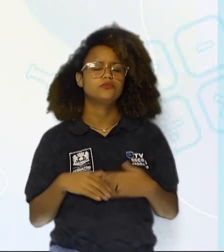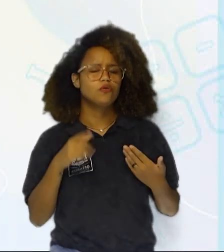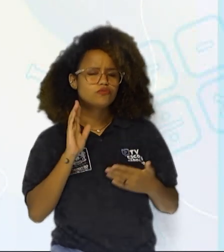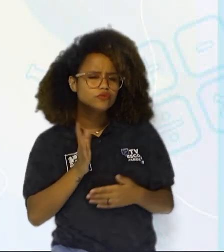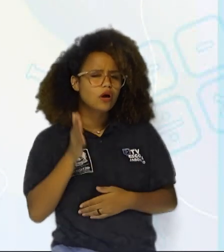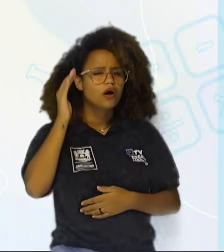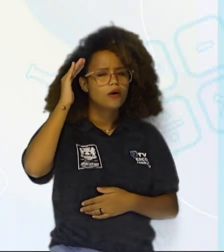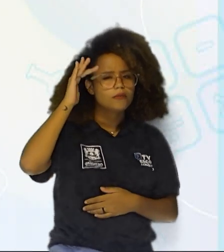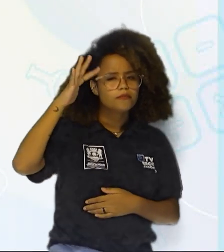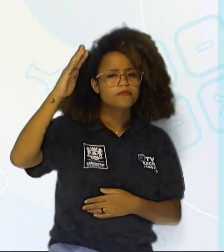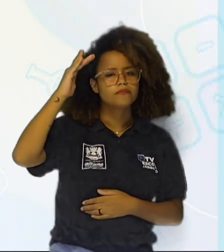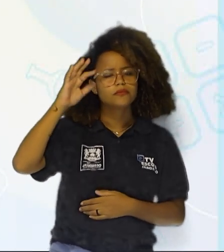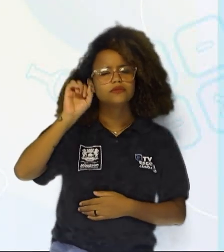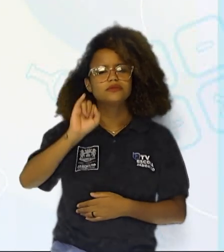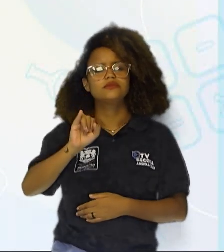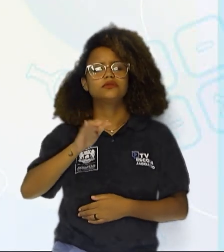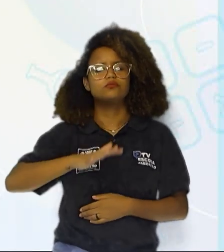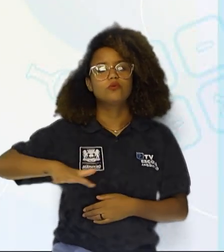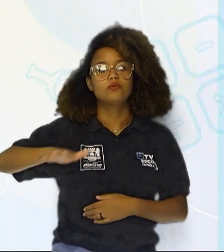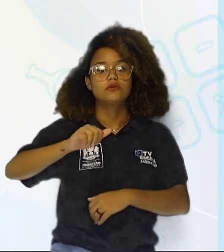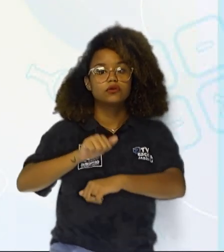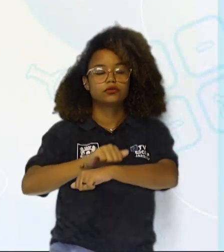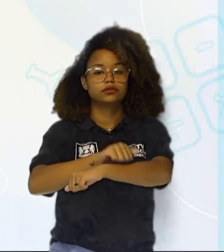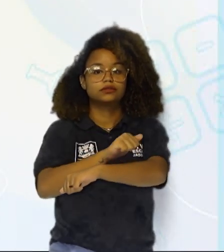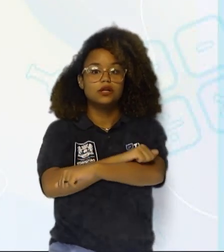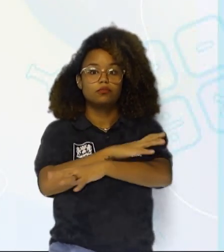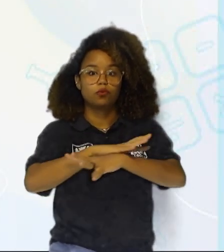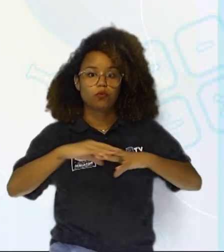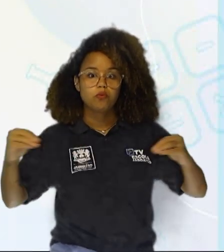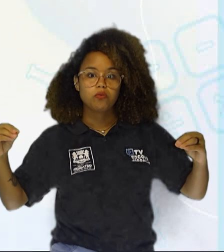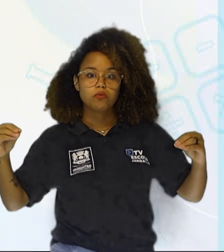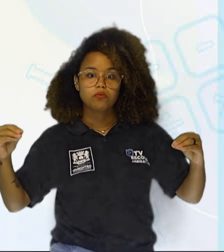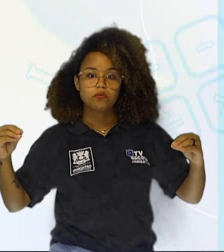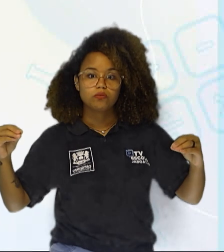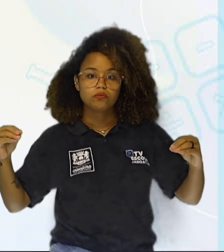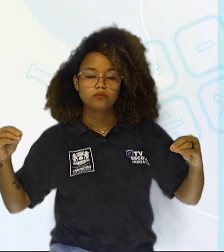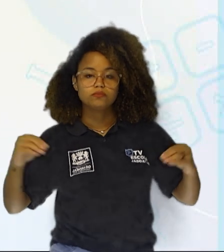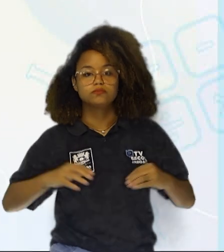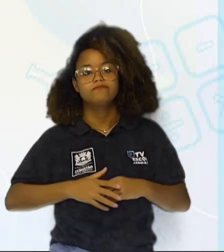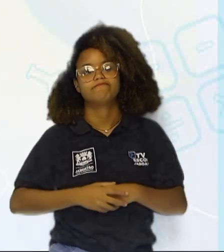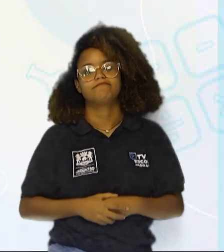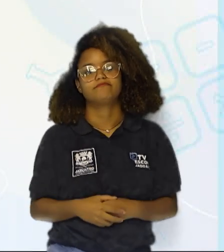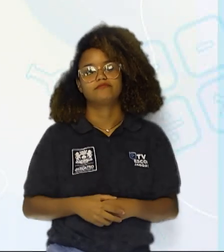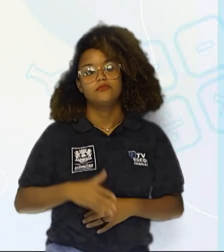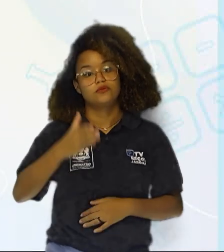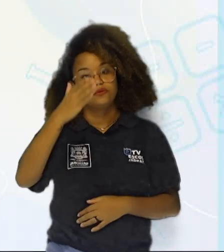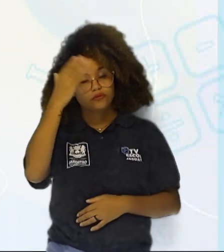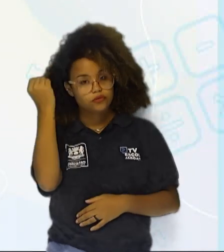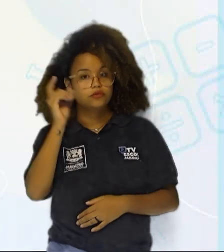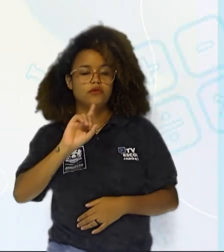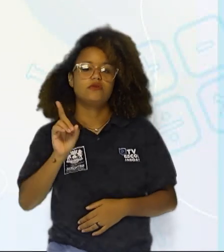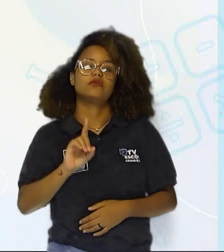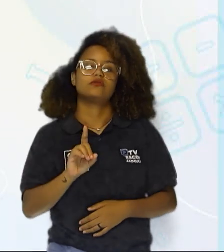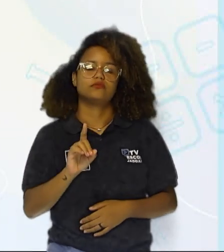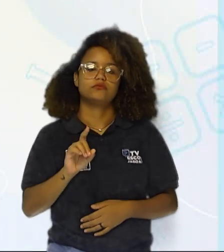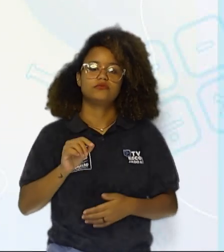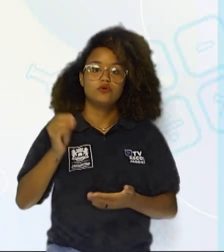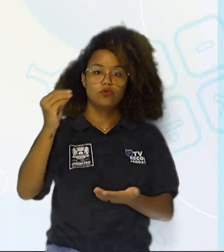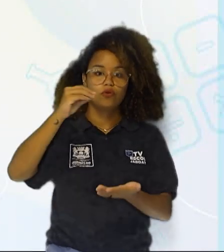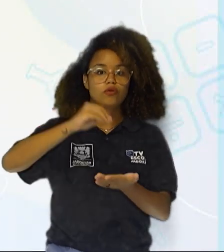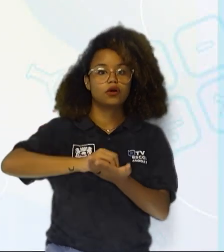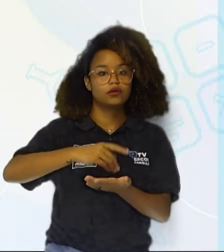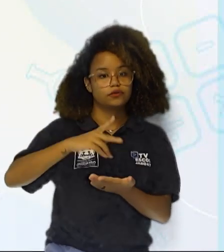imaginou se a população de sapo fosse estenta na natureza? Não esqueça de registrar, tá?